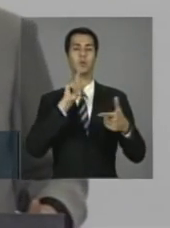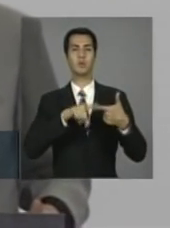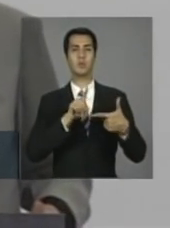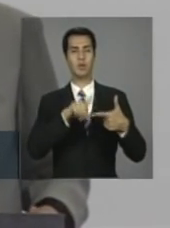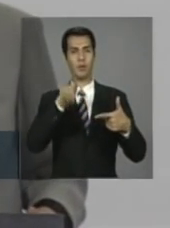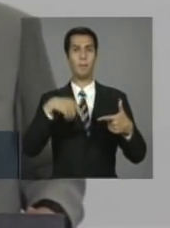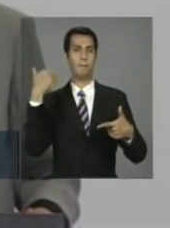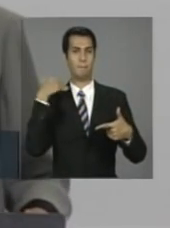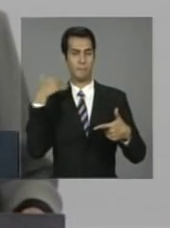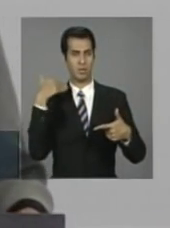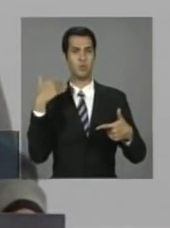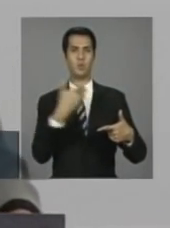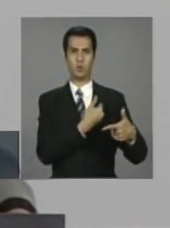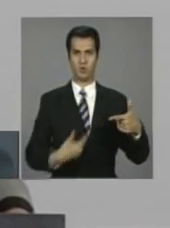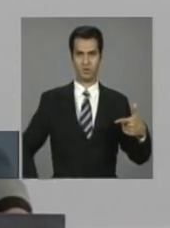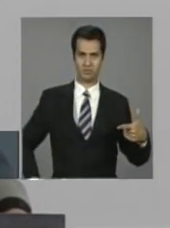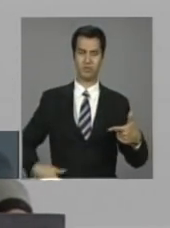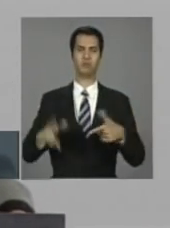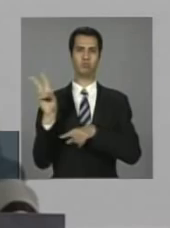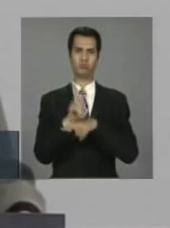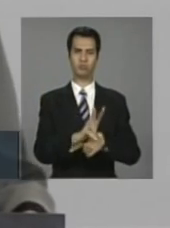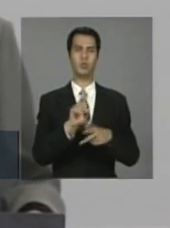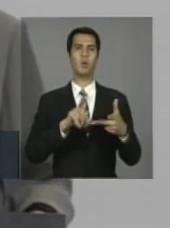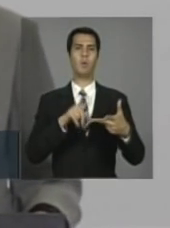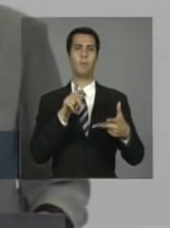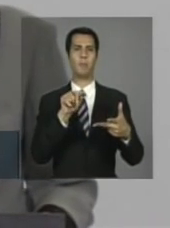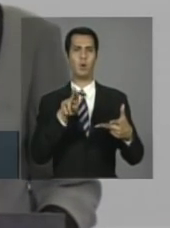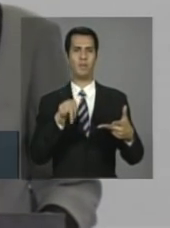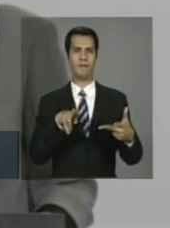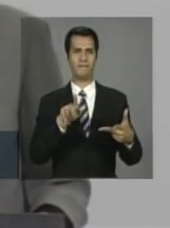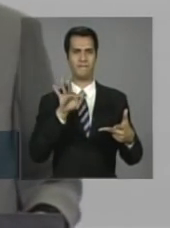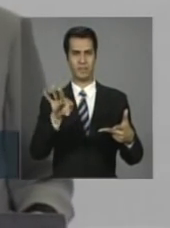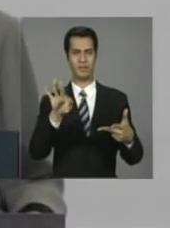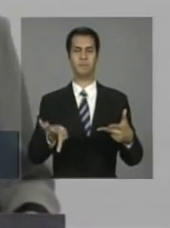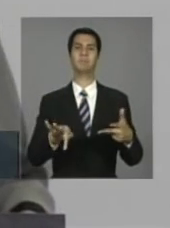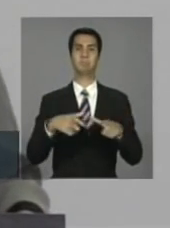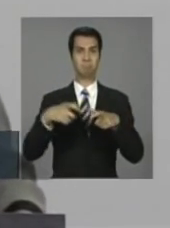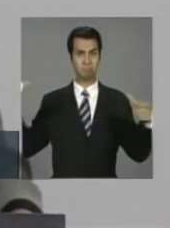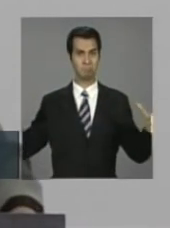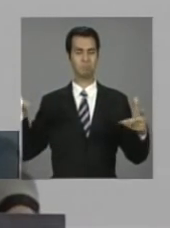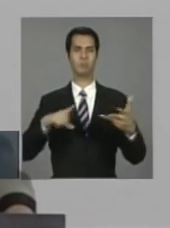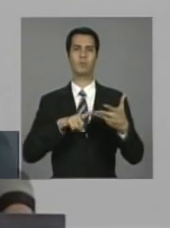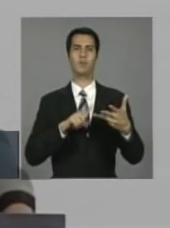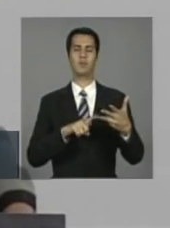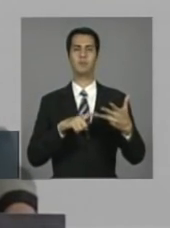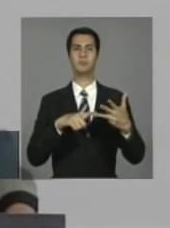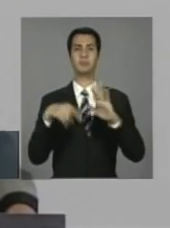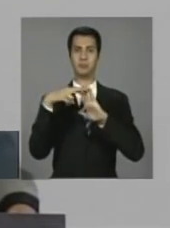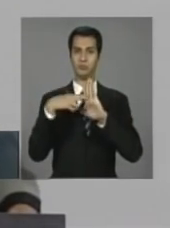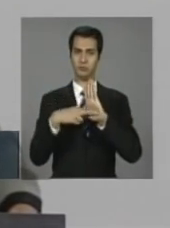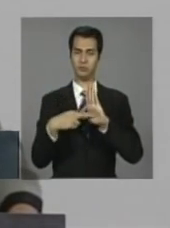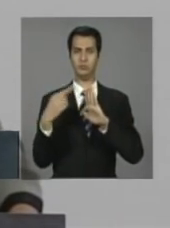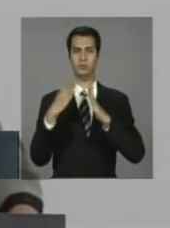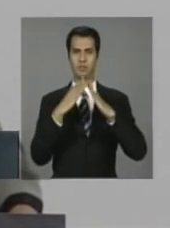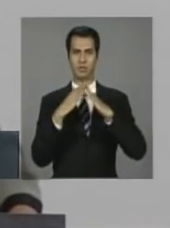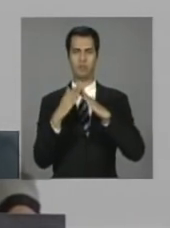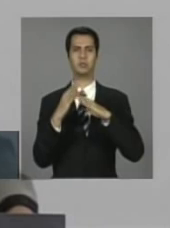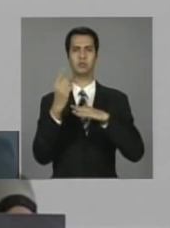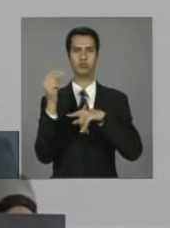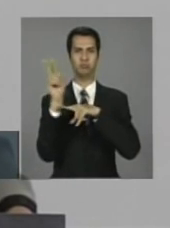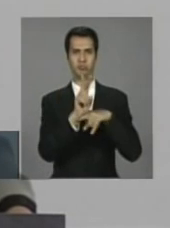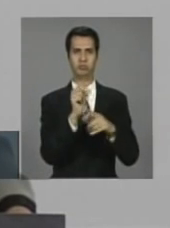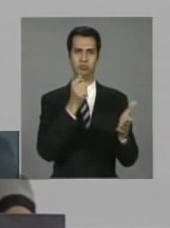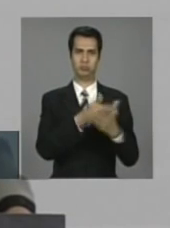públicos, o crescimento do PRONAF, o aprimoramento das regras de financiamento imobiliário, inclusive,